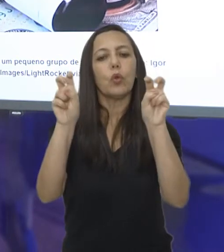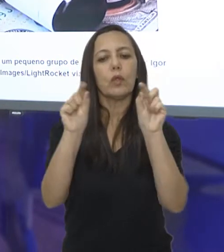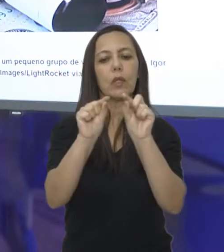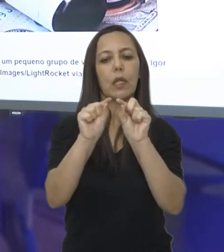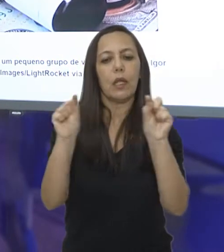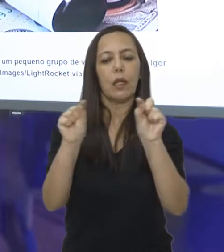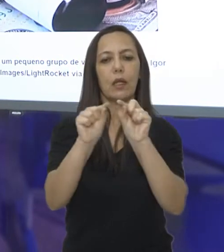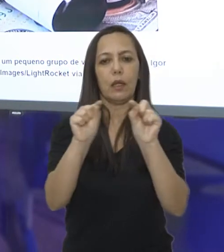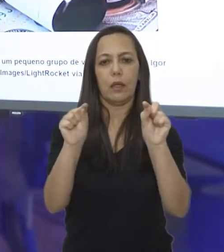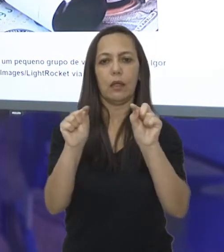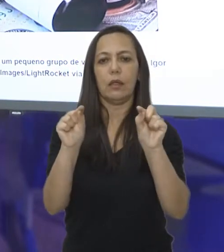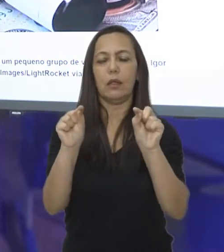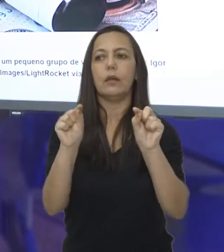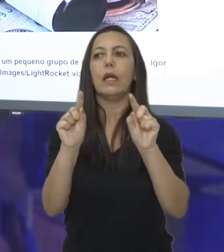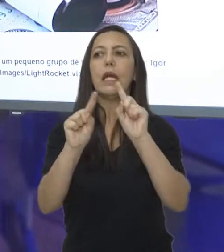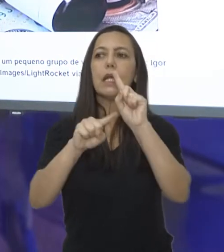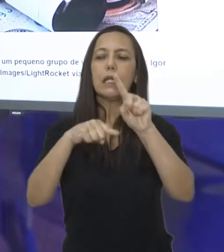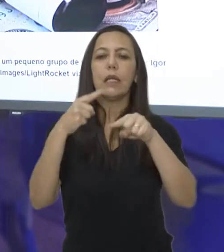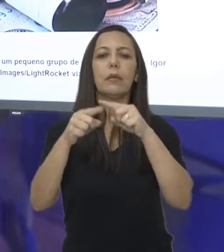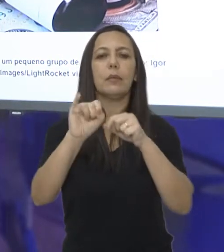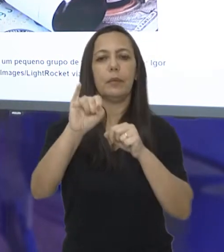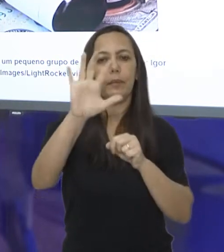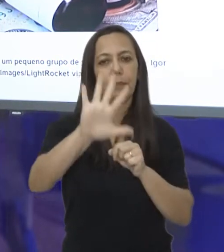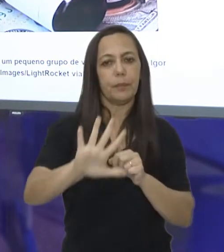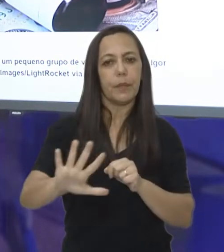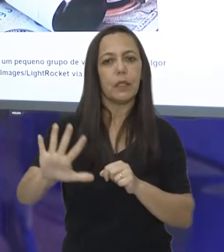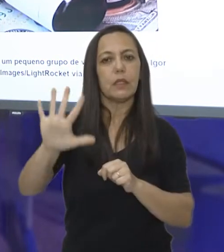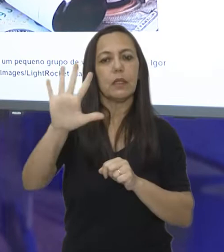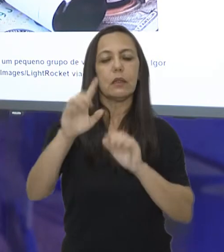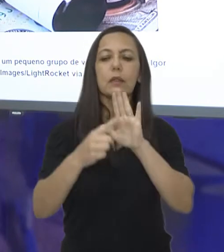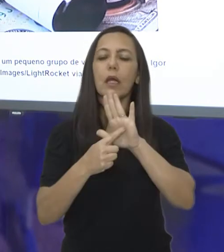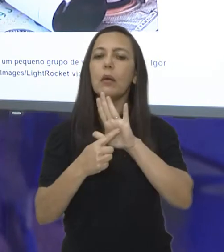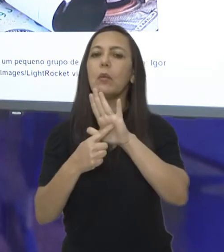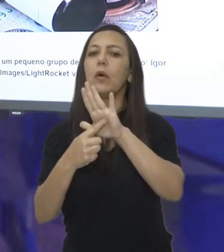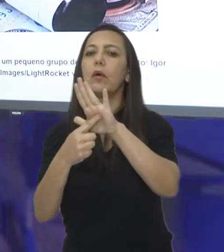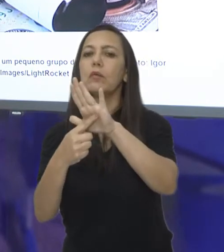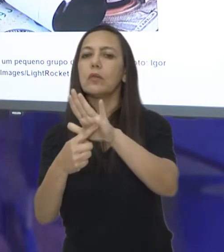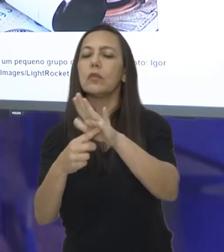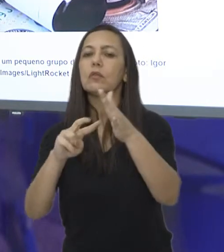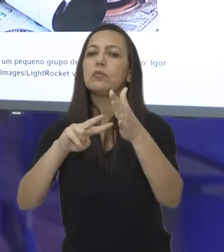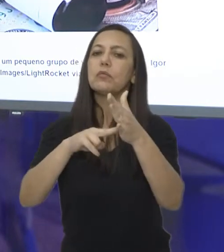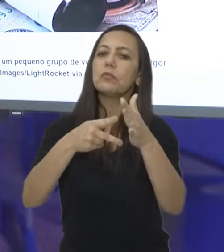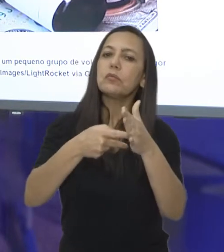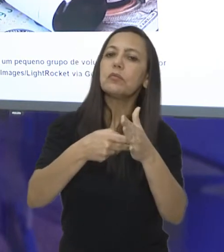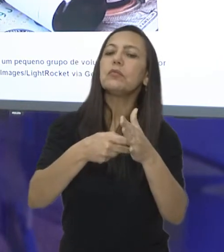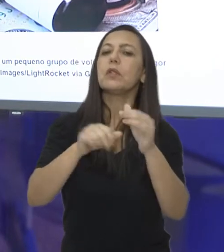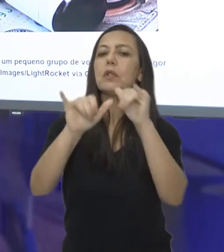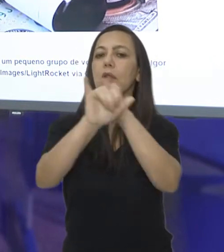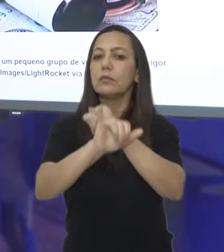informação que a gente vai absorver. E a imagem que já lê do que se trata a notícia.